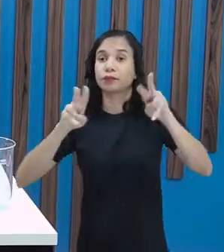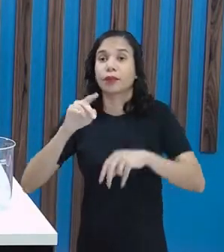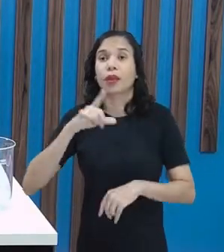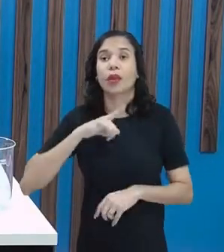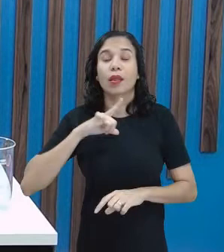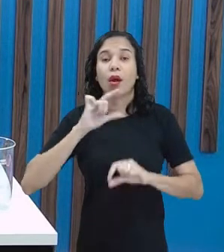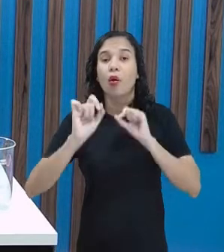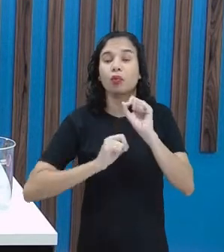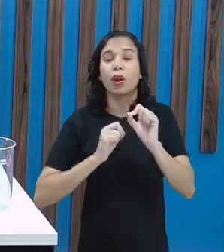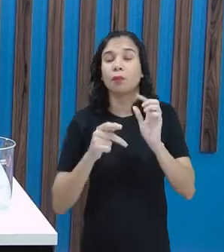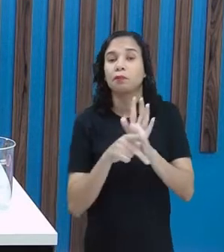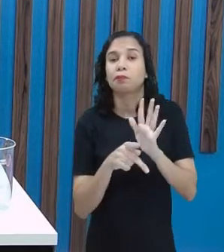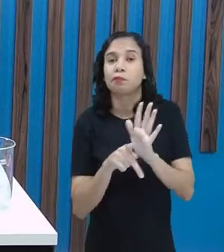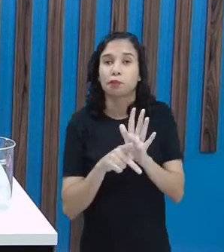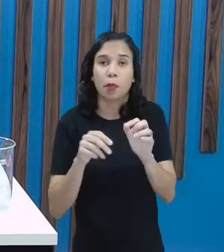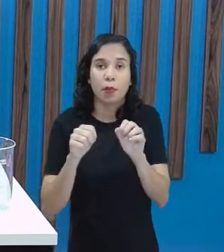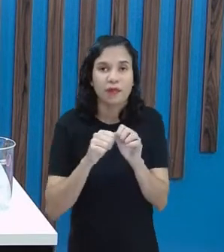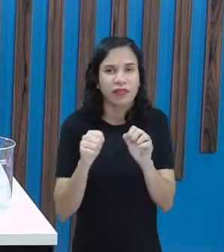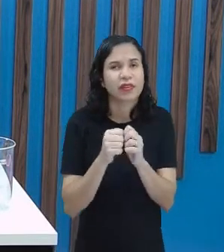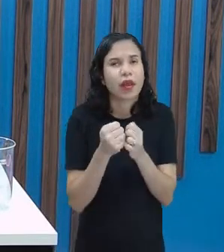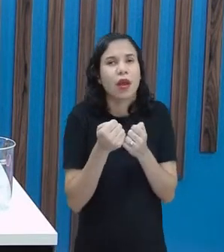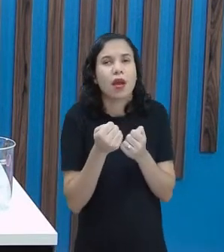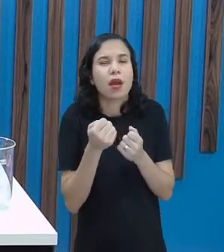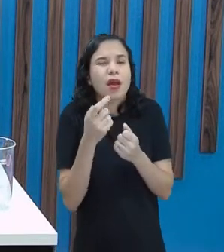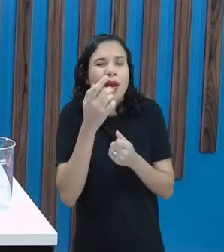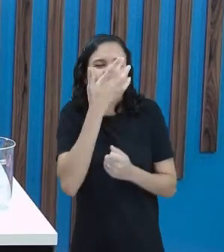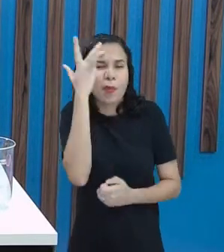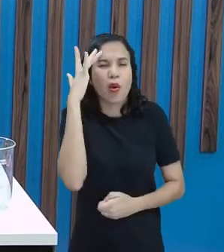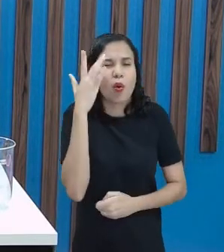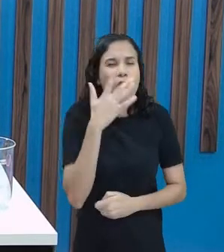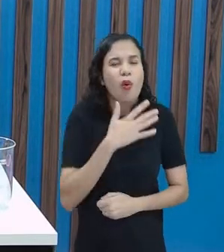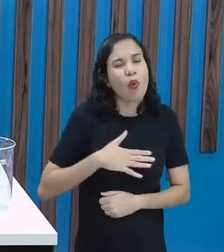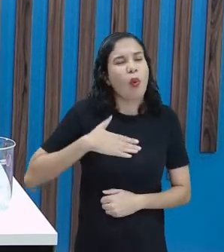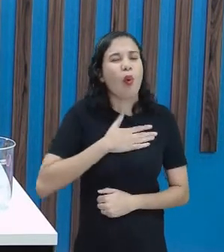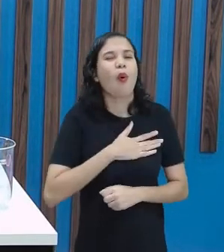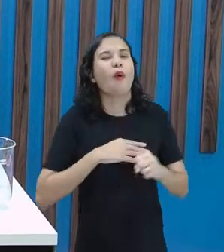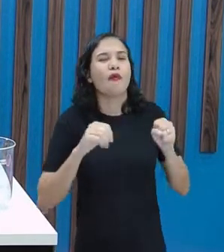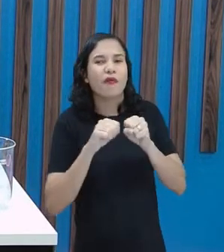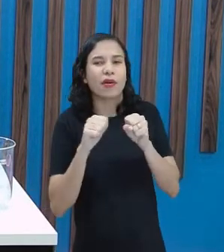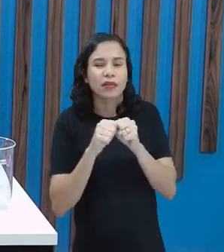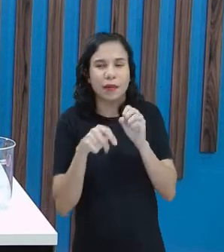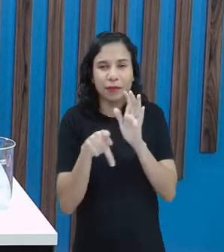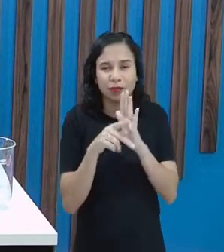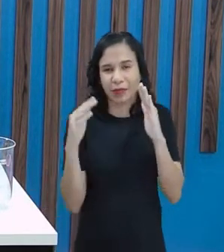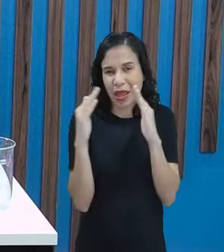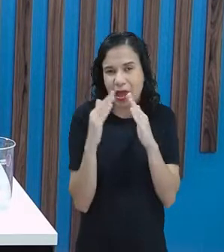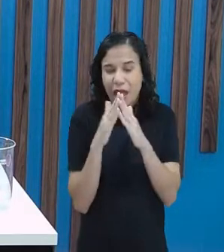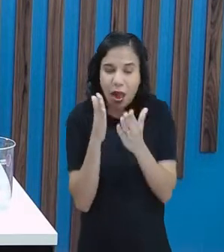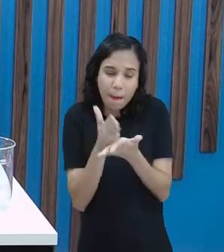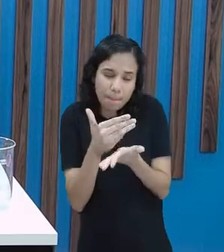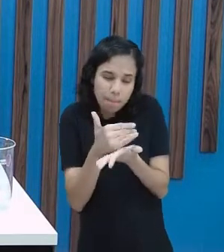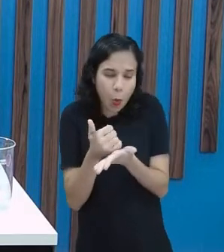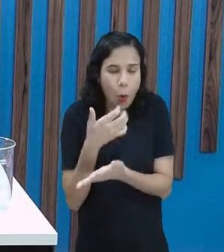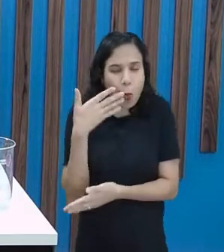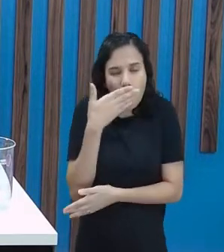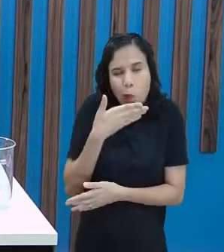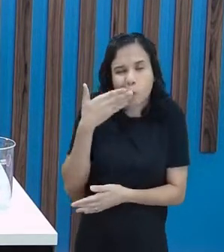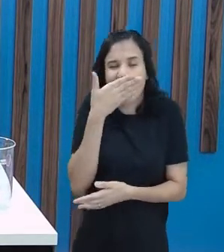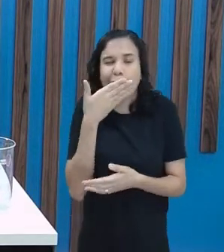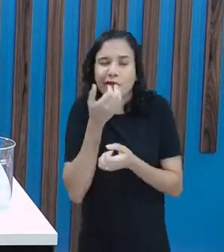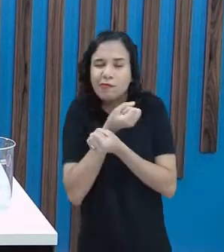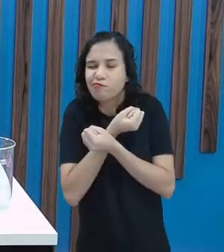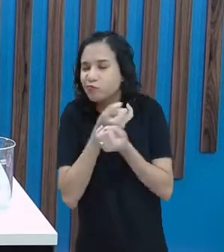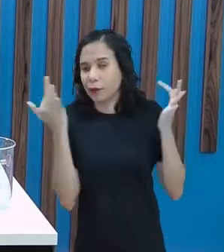aqui uma receita, que as pessoas, né, costumam muito fazer receita em casa, de bolo, de doces, pudim,